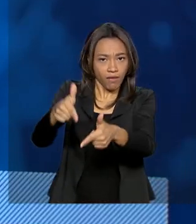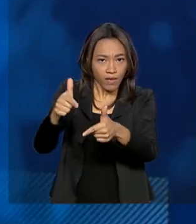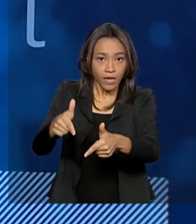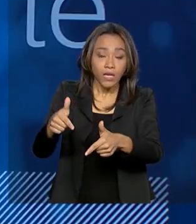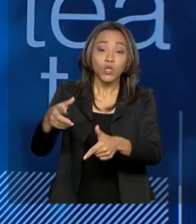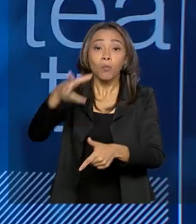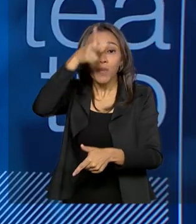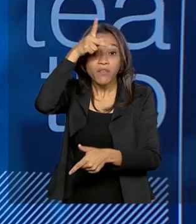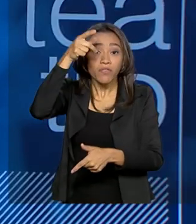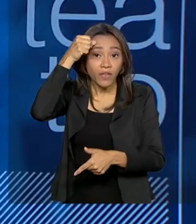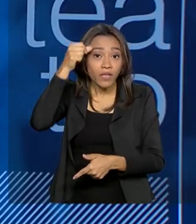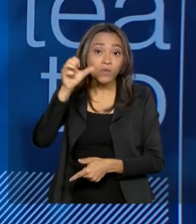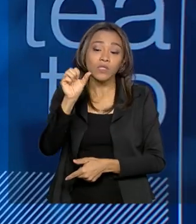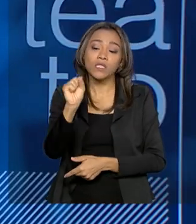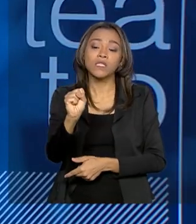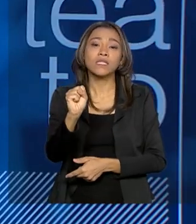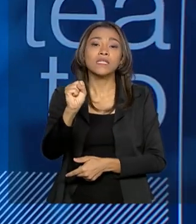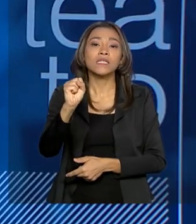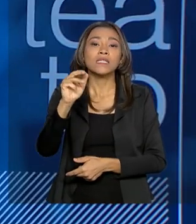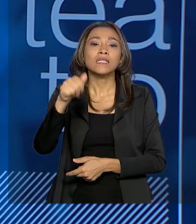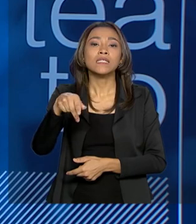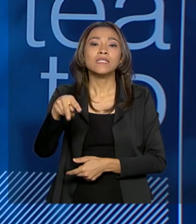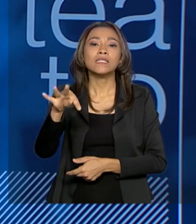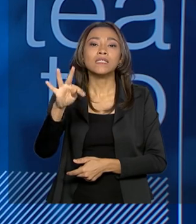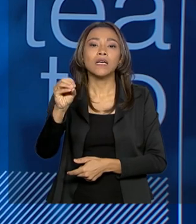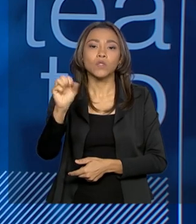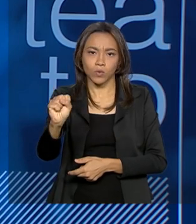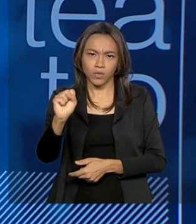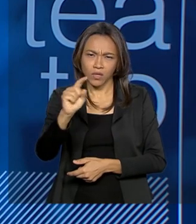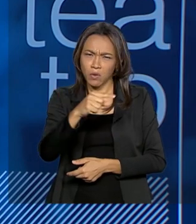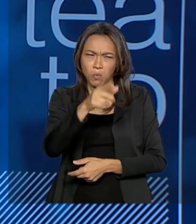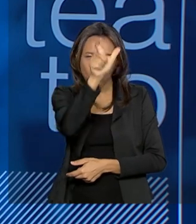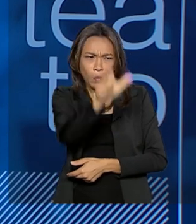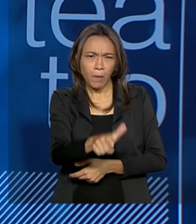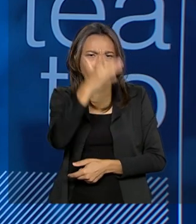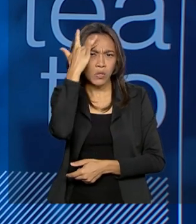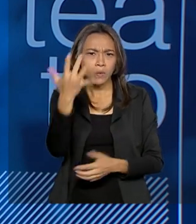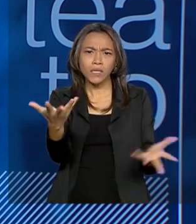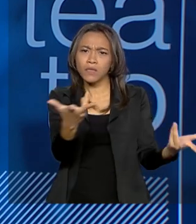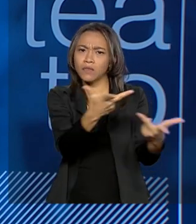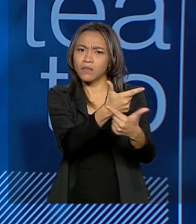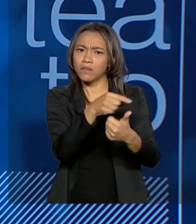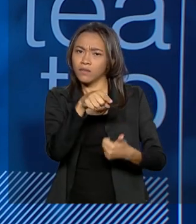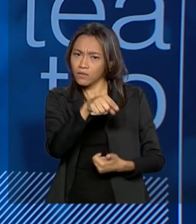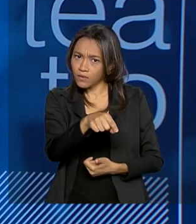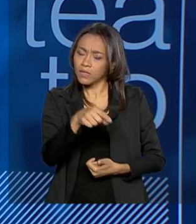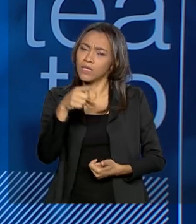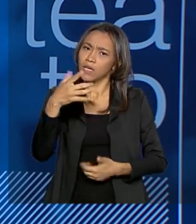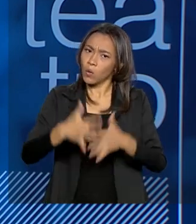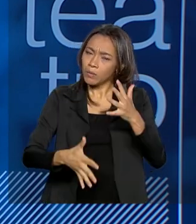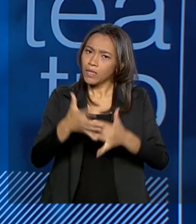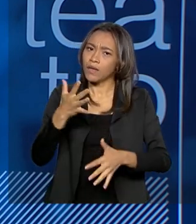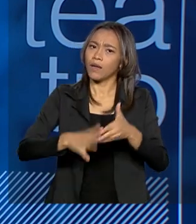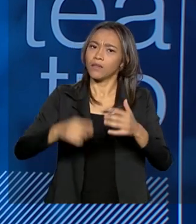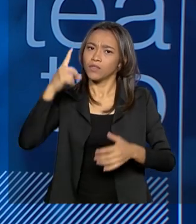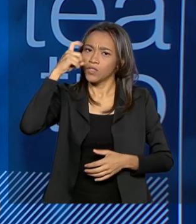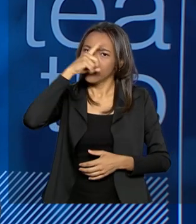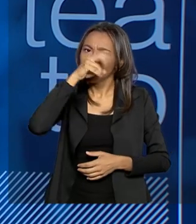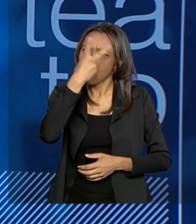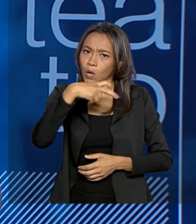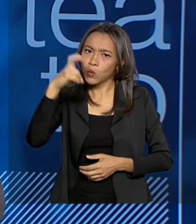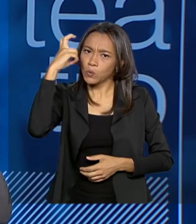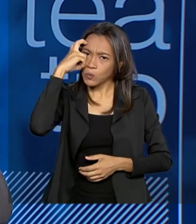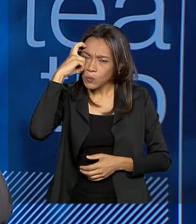cara incrível e com quem eu conversei depois sobre esse assunto e que é uma situação muito complicada. A cultura está tão